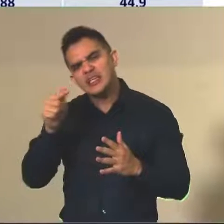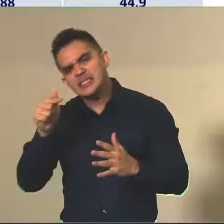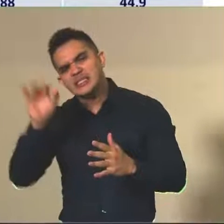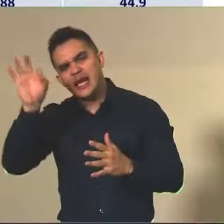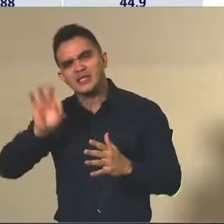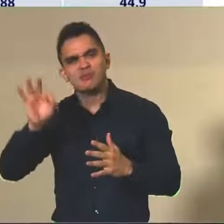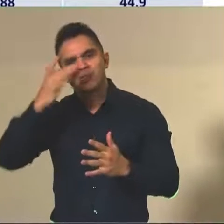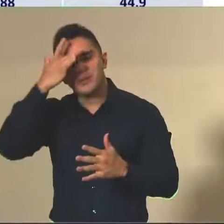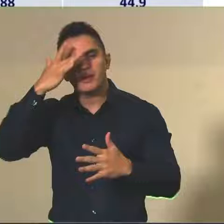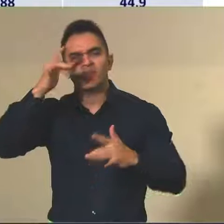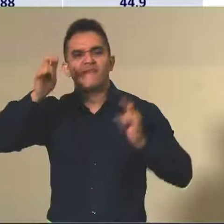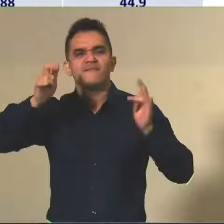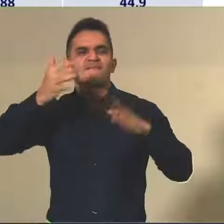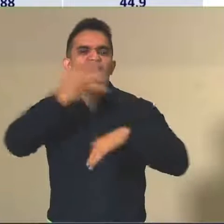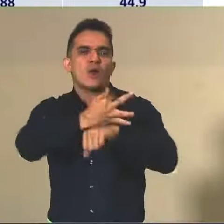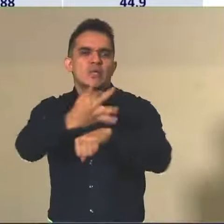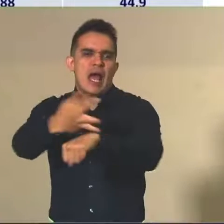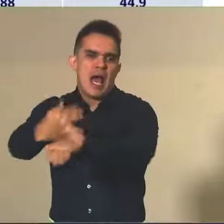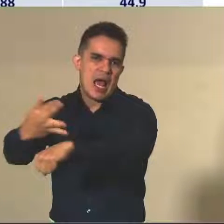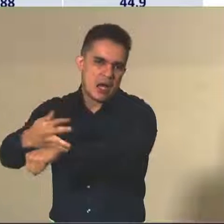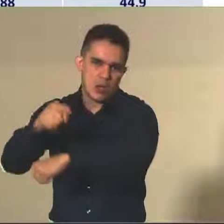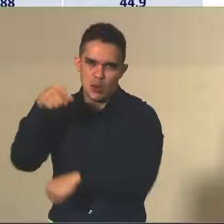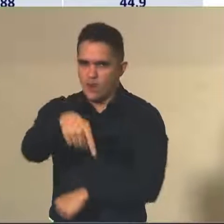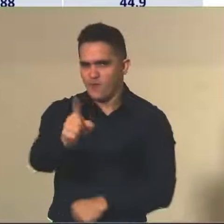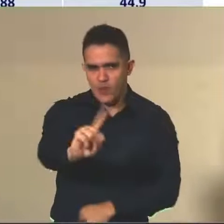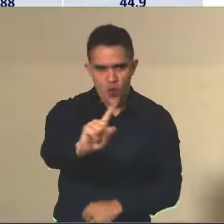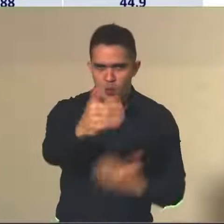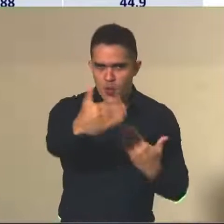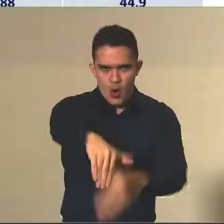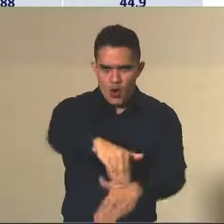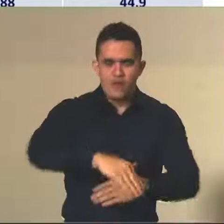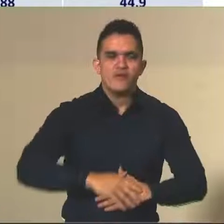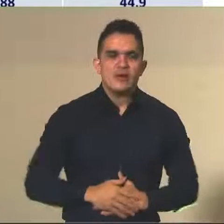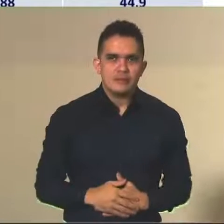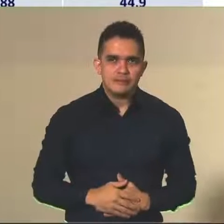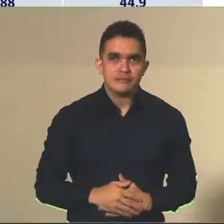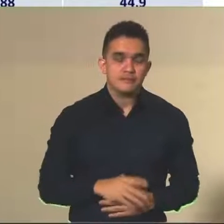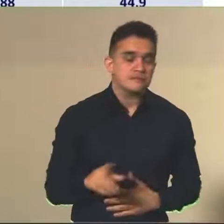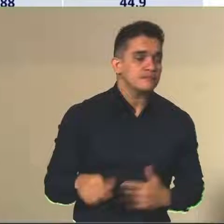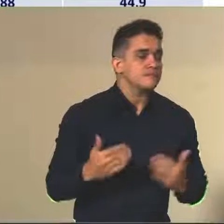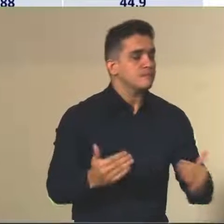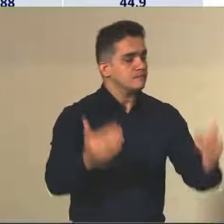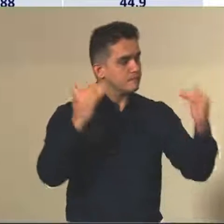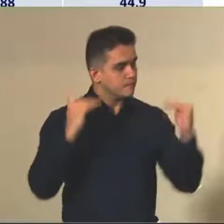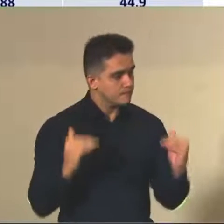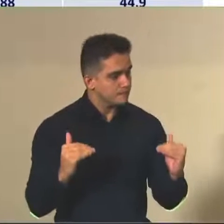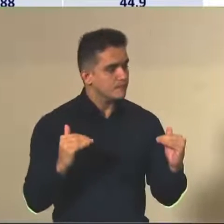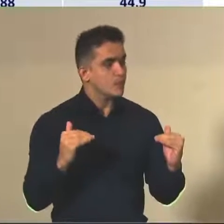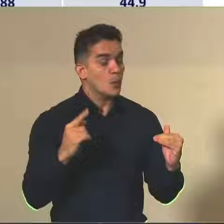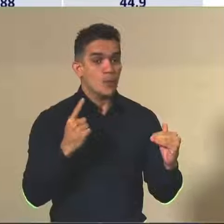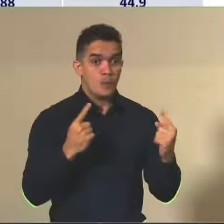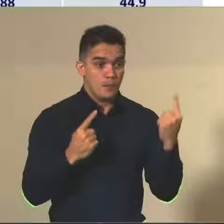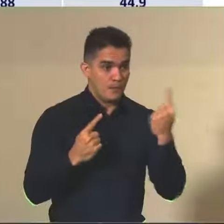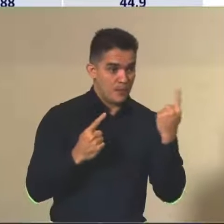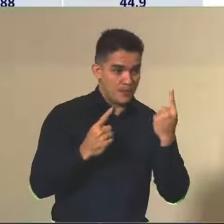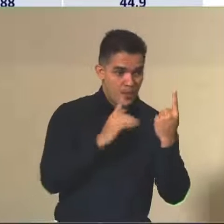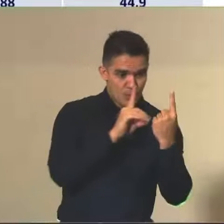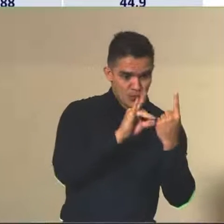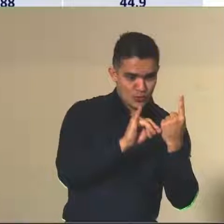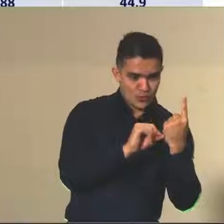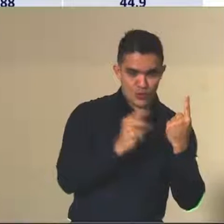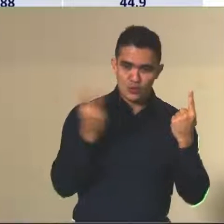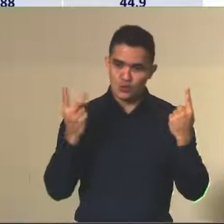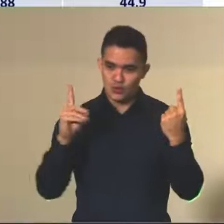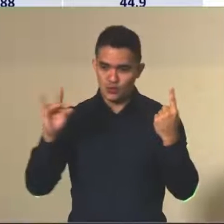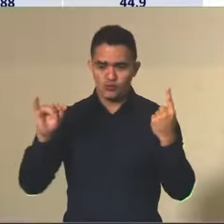2.321.625, com 68,1% dos presentes, então, vejam que do primeiro dia para o segundo dia, hoje,